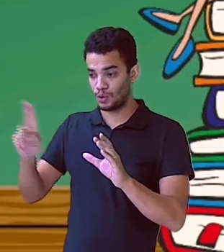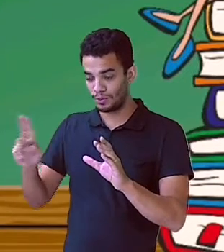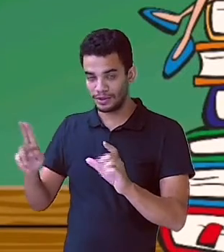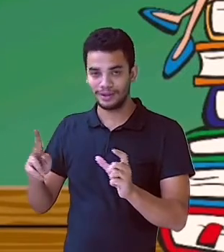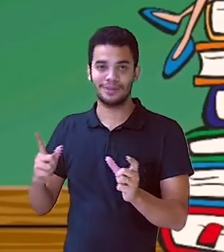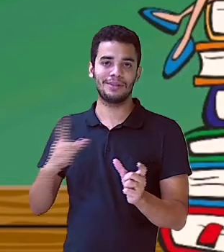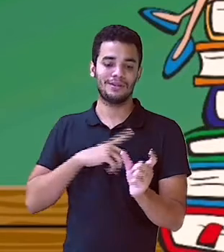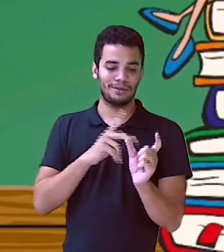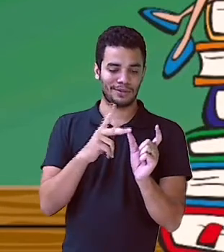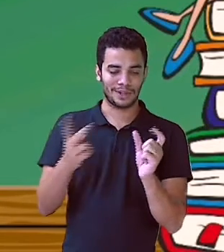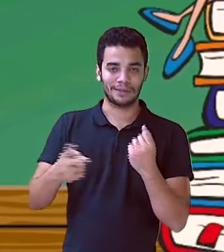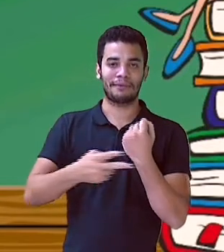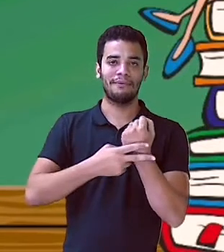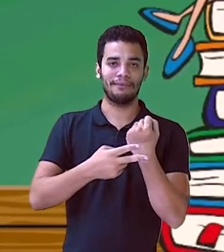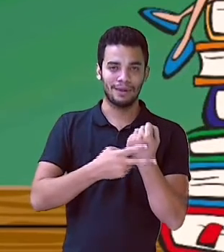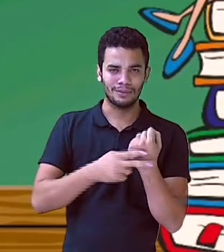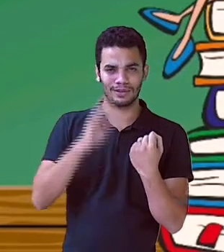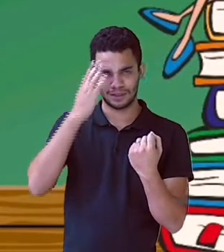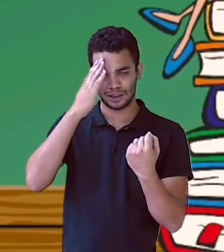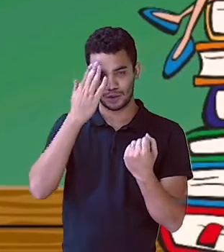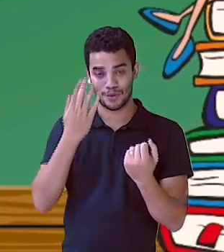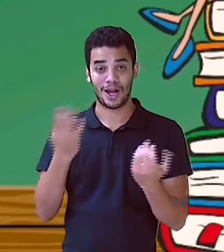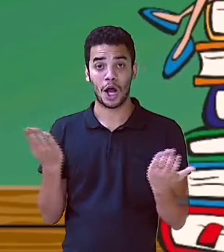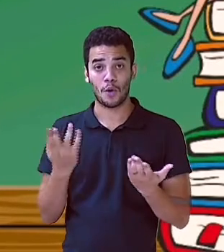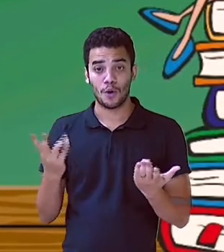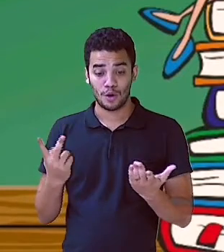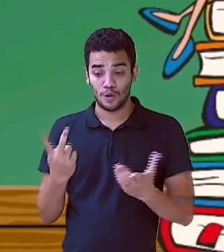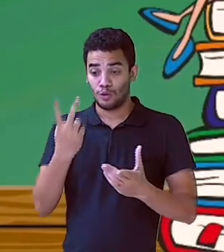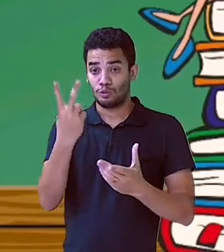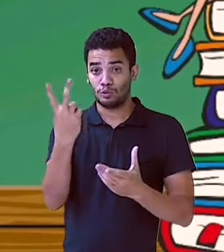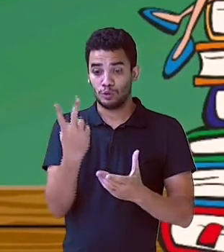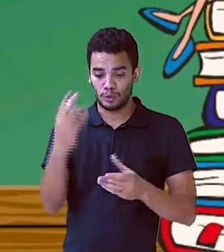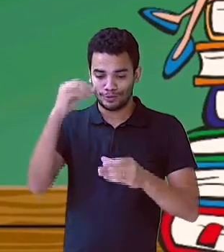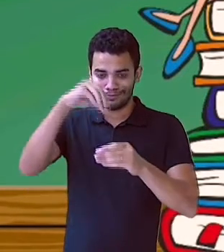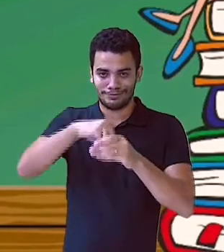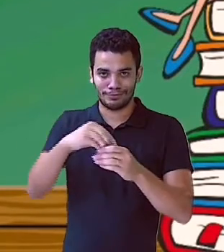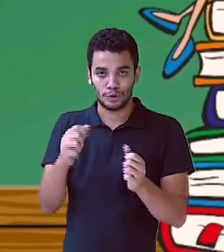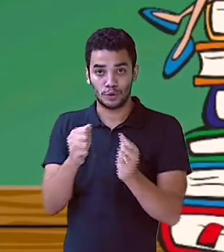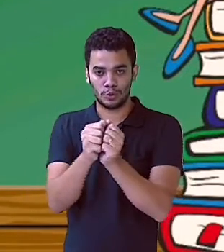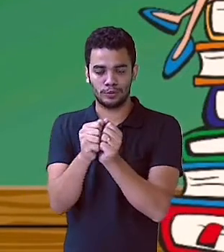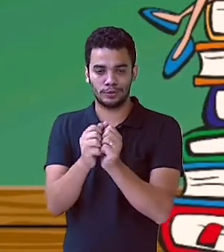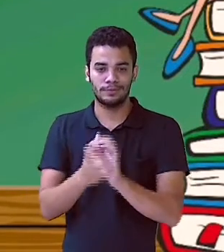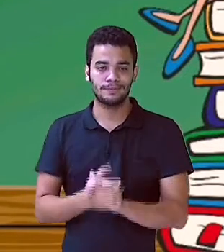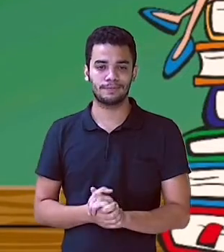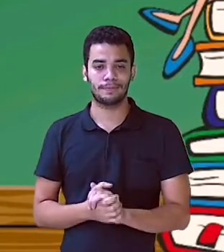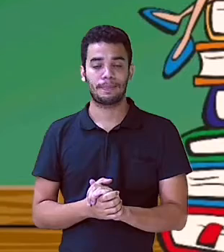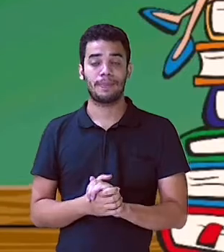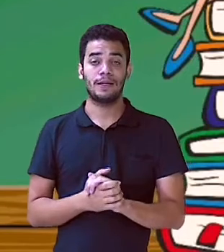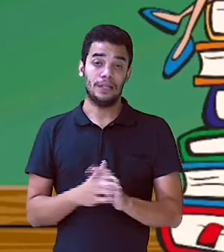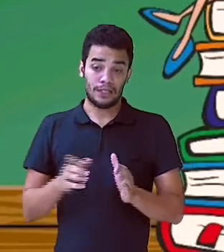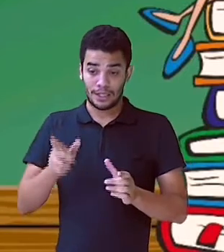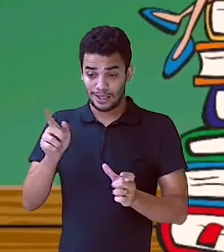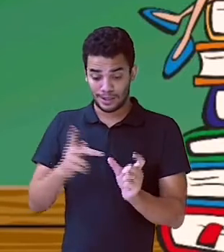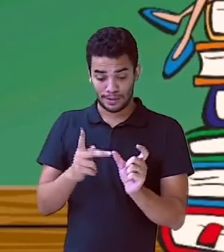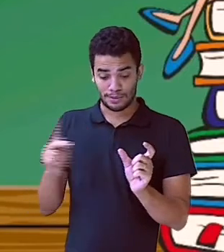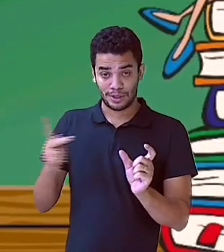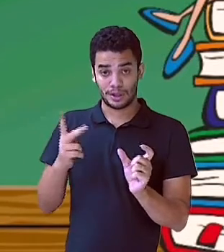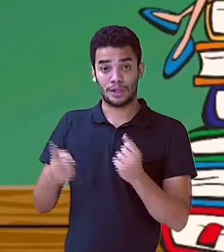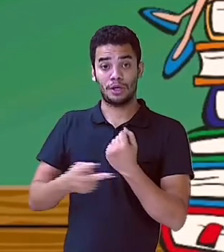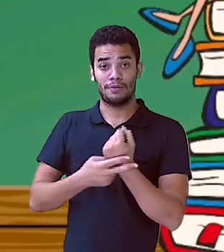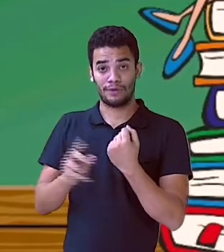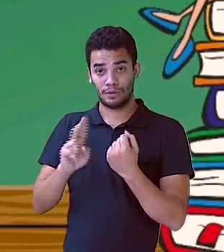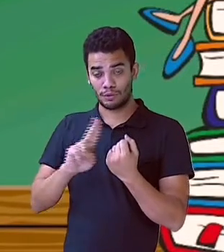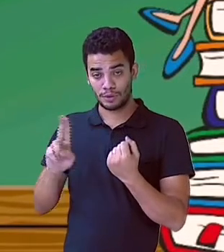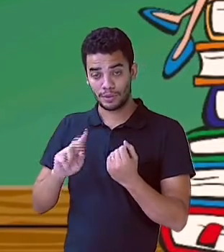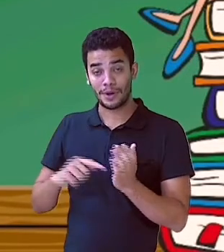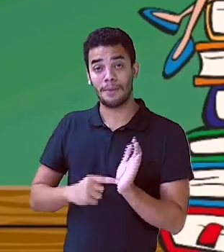Isso aí. Então, ao mesmo tempo que esse tipo de predicado, ele vai indicar uma ação do sujeito, ele também vai informar o quê? Uma